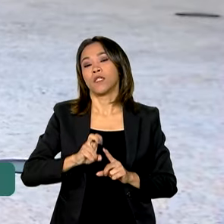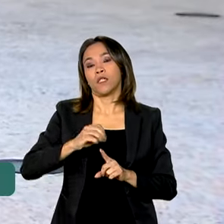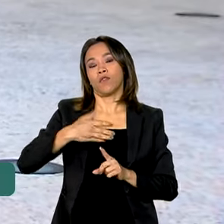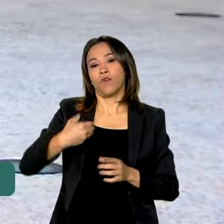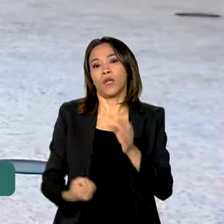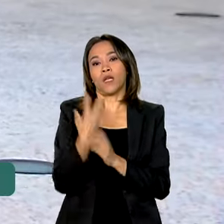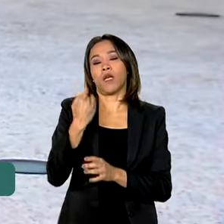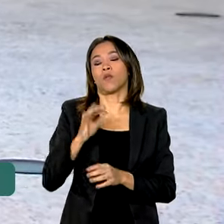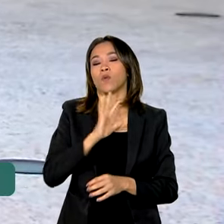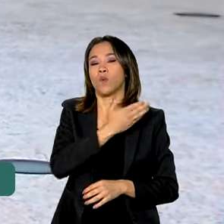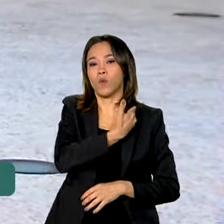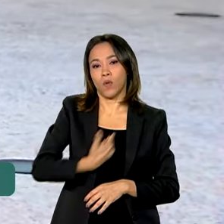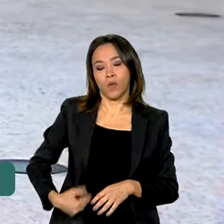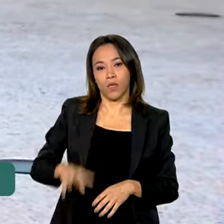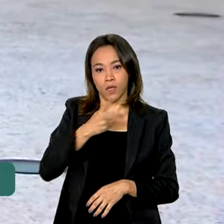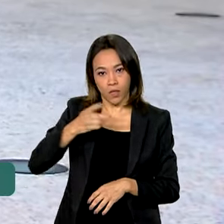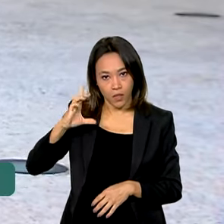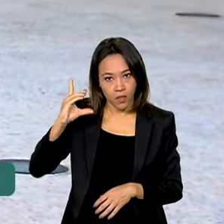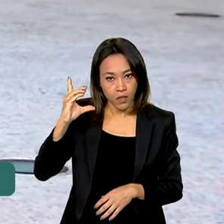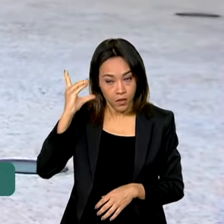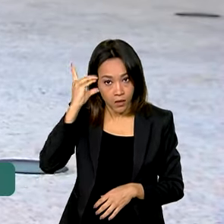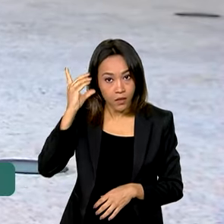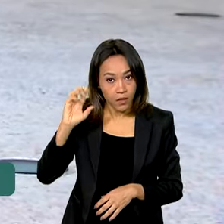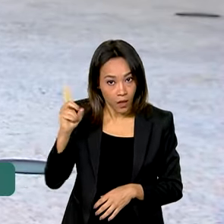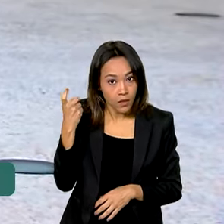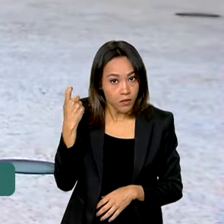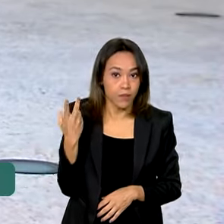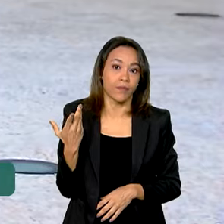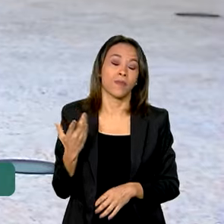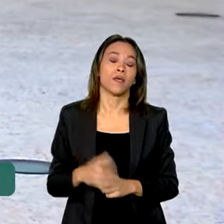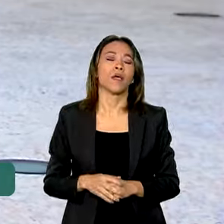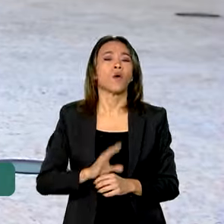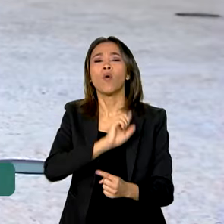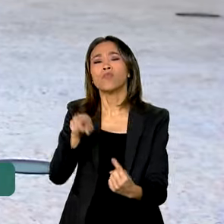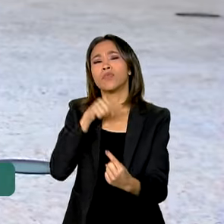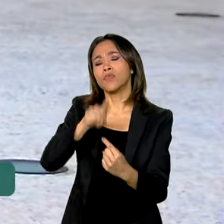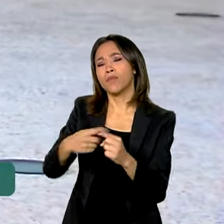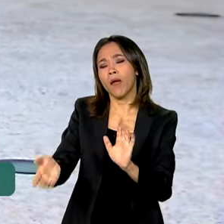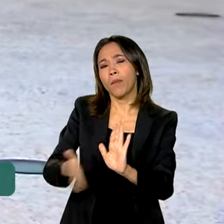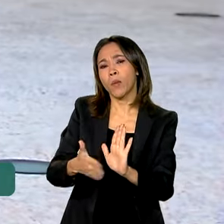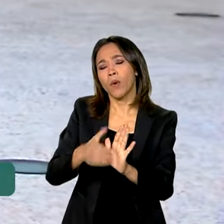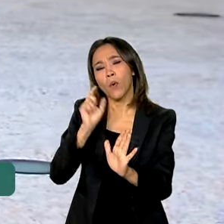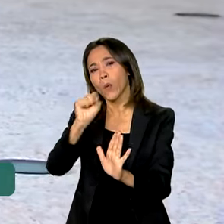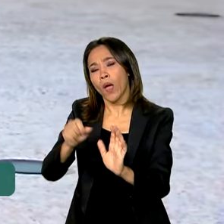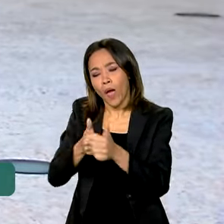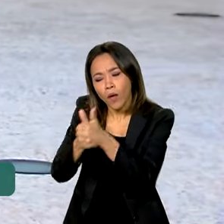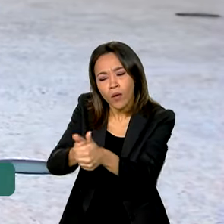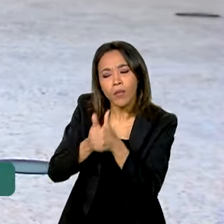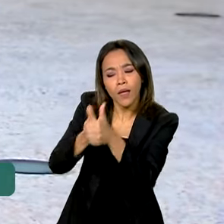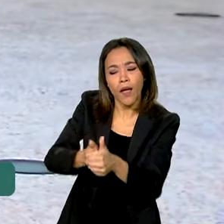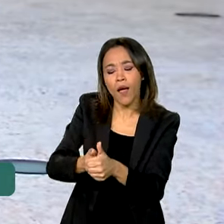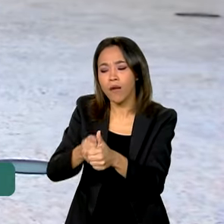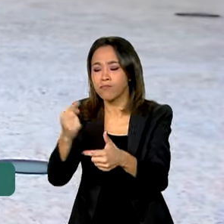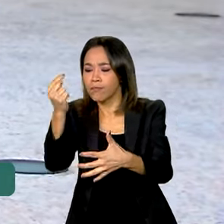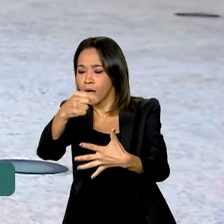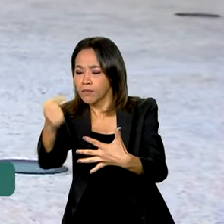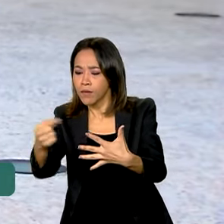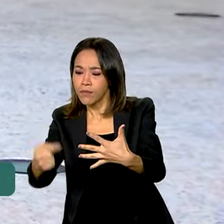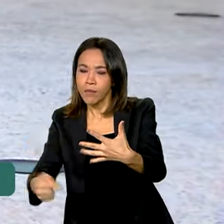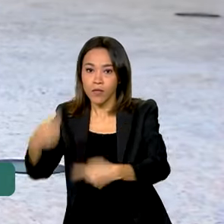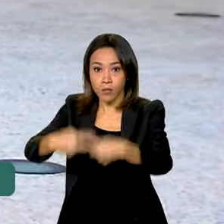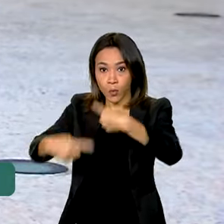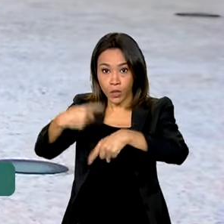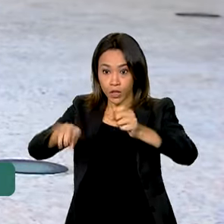Rousseff e agora é retomado. Ele foi criado com a função de propor, acompanhar e também implementar políticas públicas